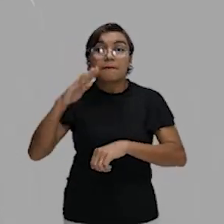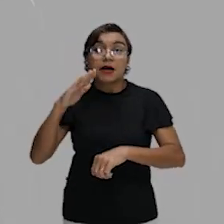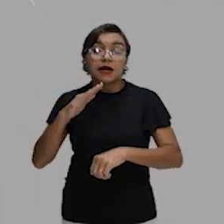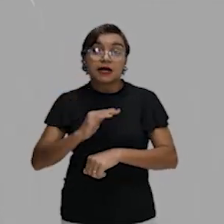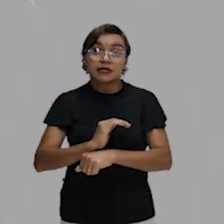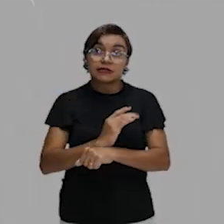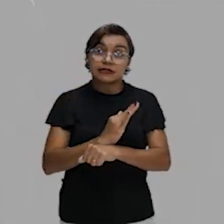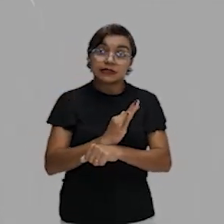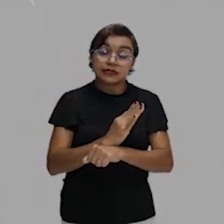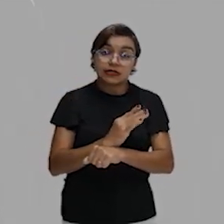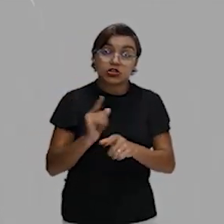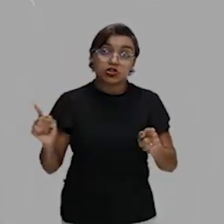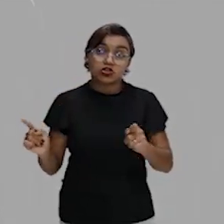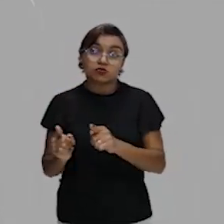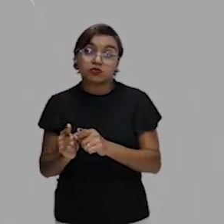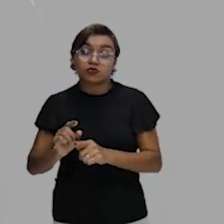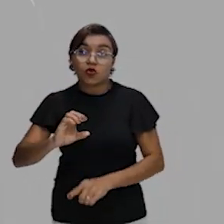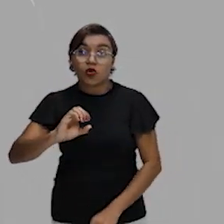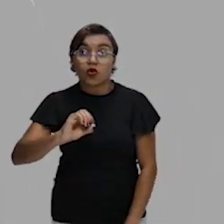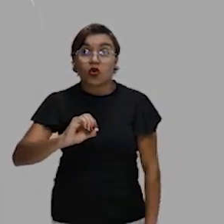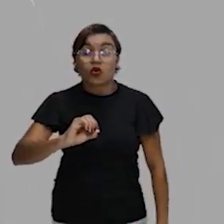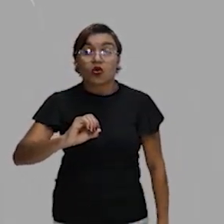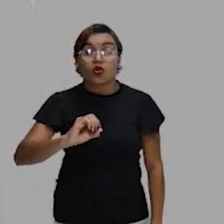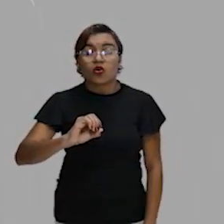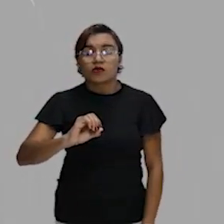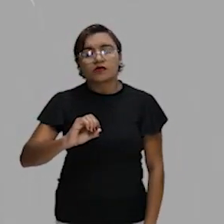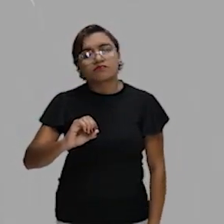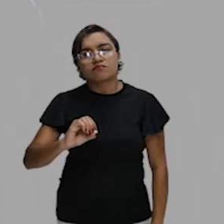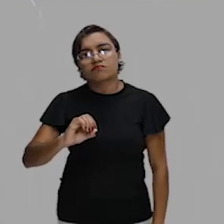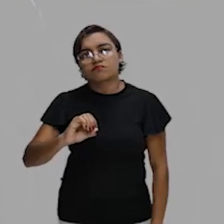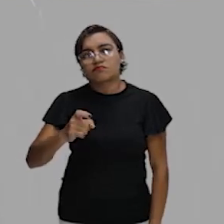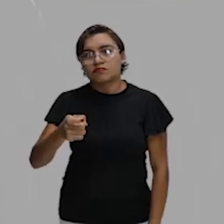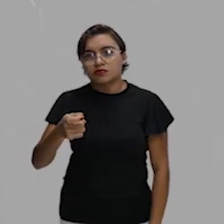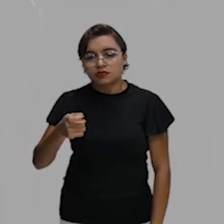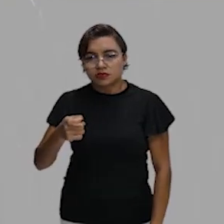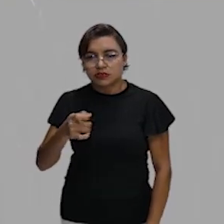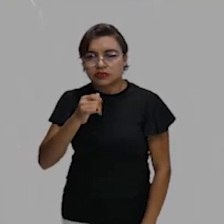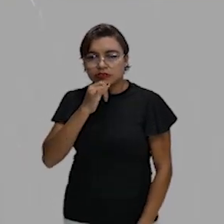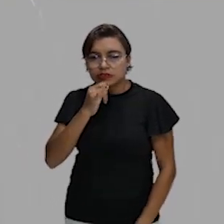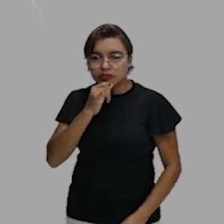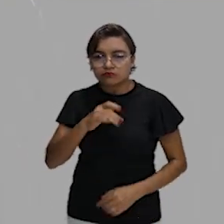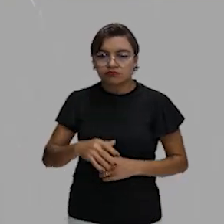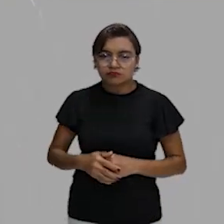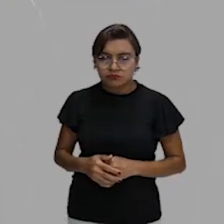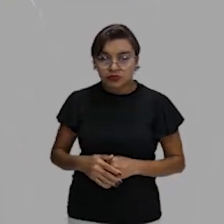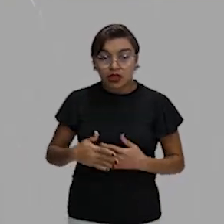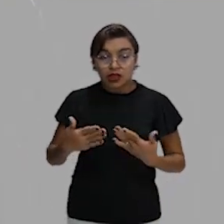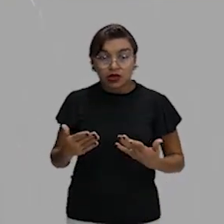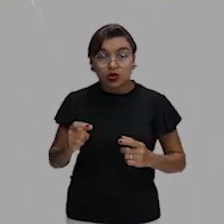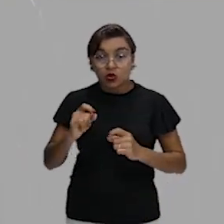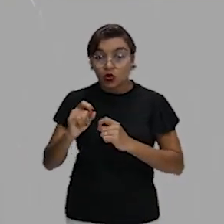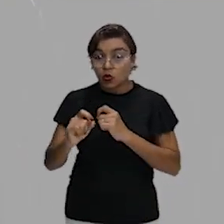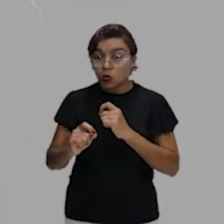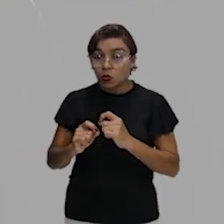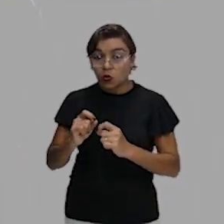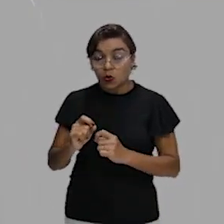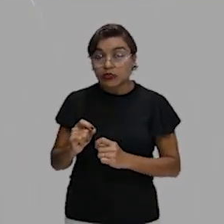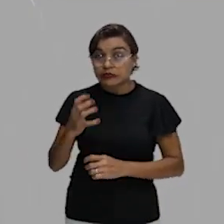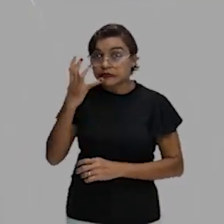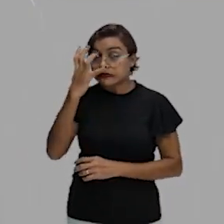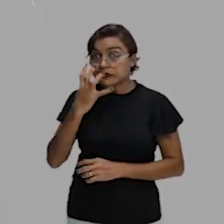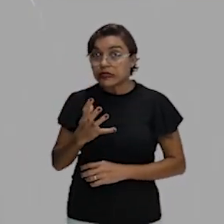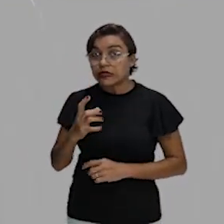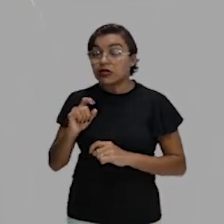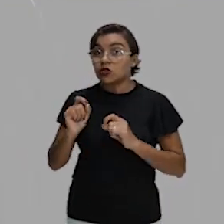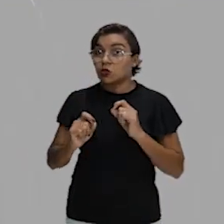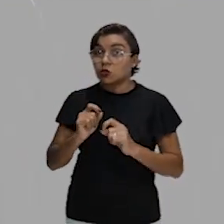diminui a quantidade de oxigênio, e os peixes tendem a morrer, galera. Está certo? Então, um problema sério a chuva ácida, relativa